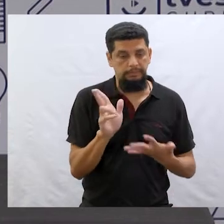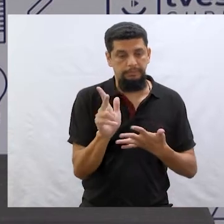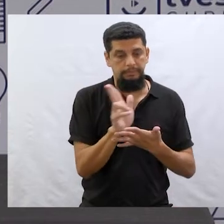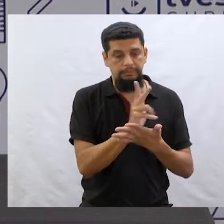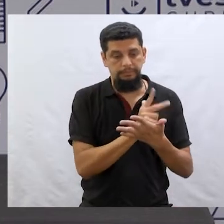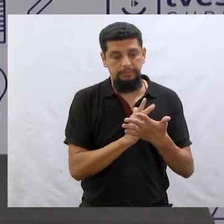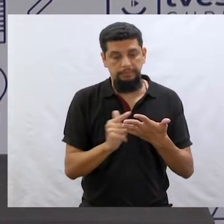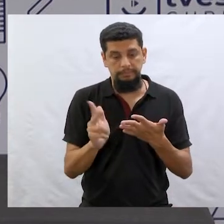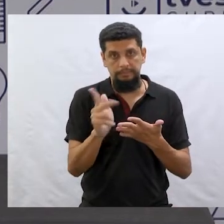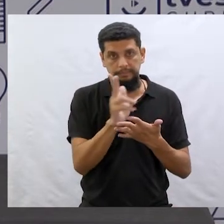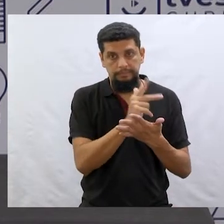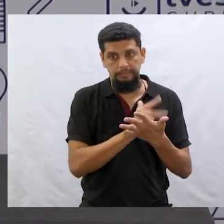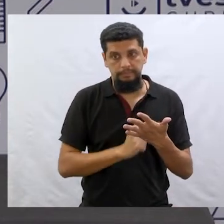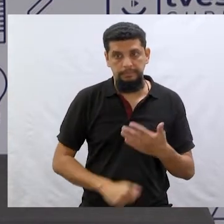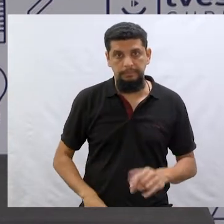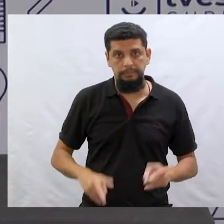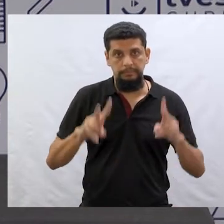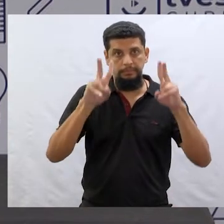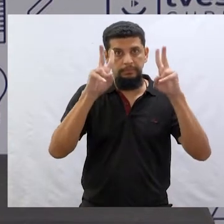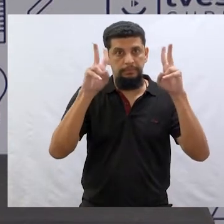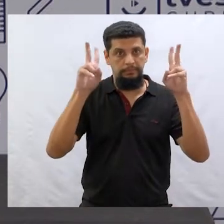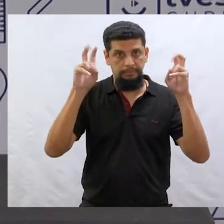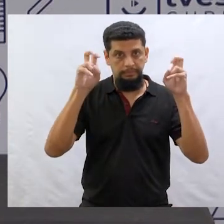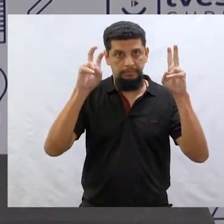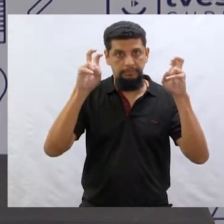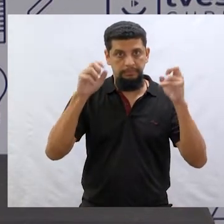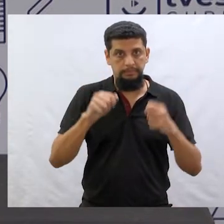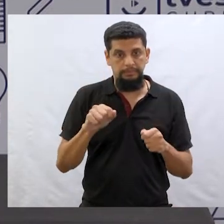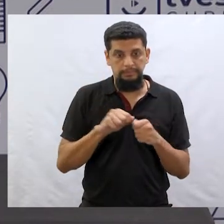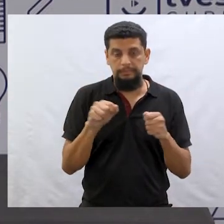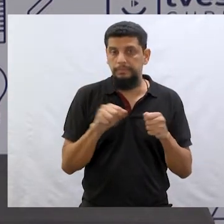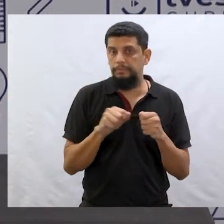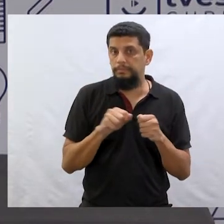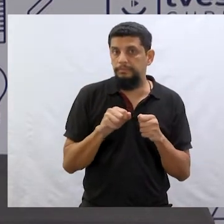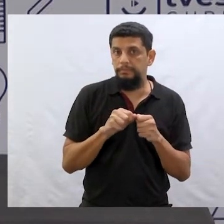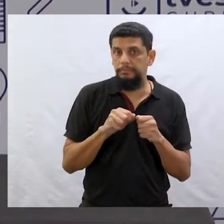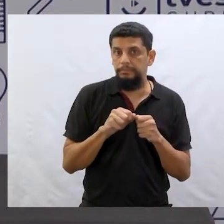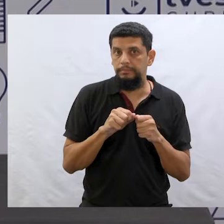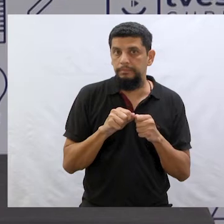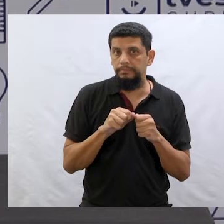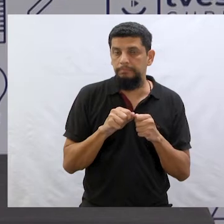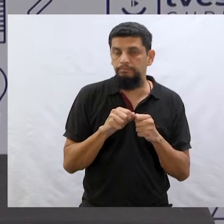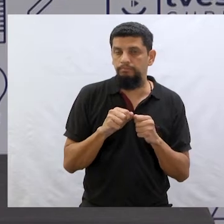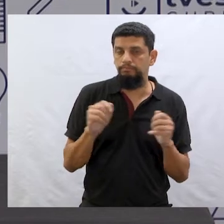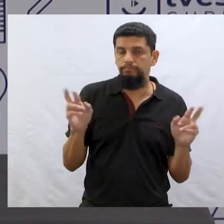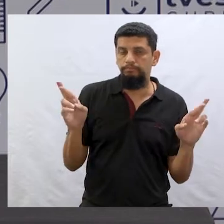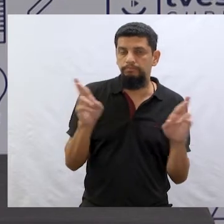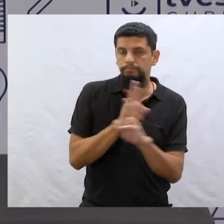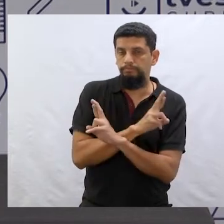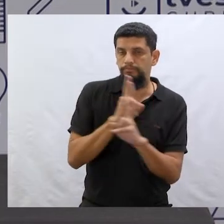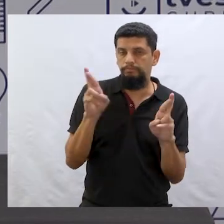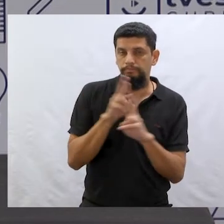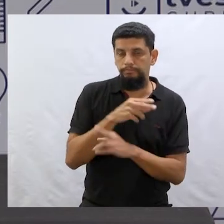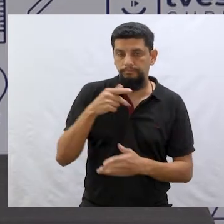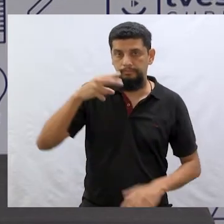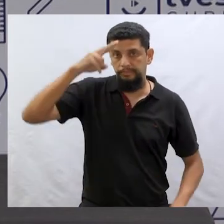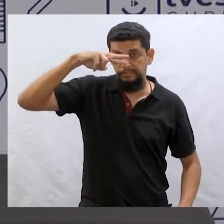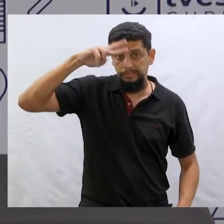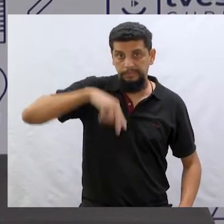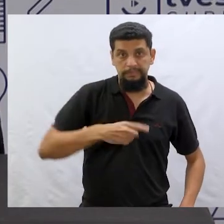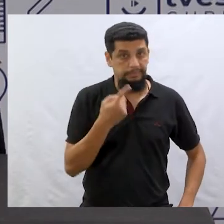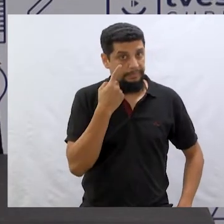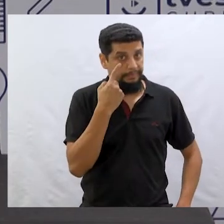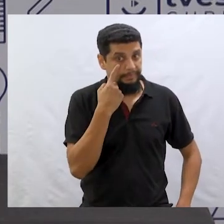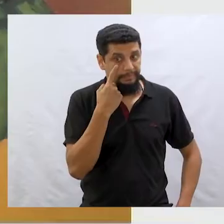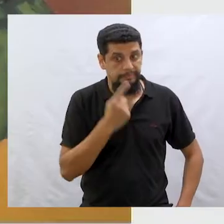ilustração aqui primeiro e o título da história para você fazer algumas suposições a respeito dela. Então, olha lá.